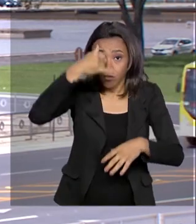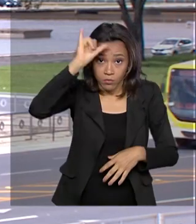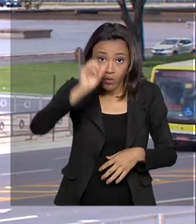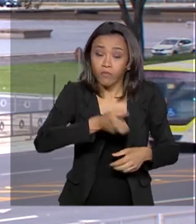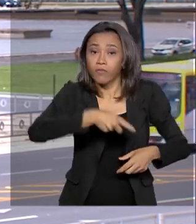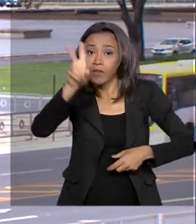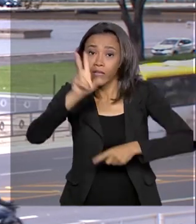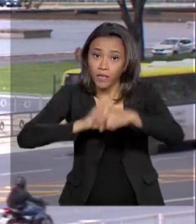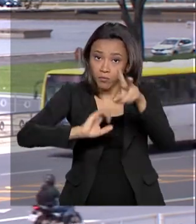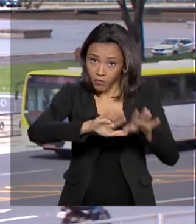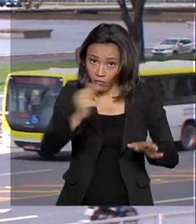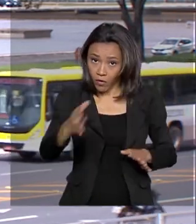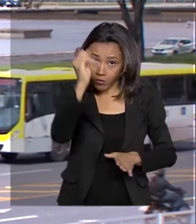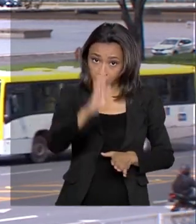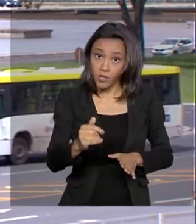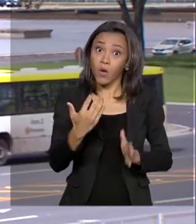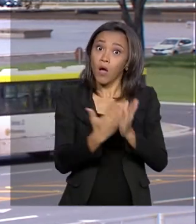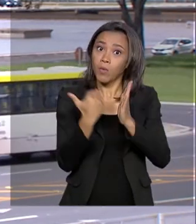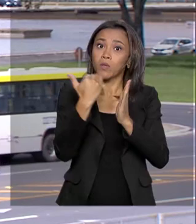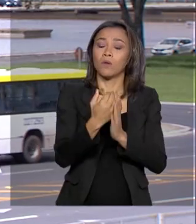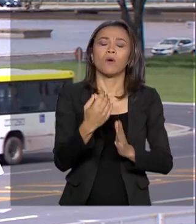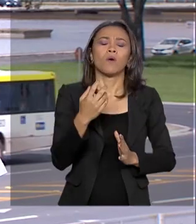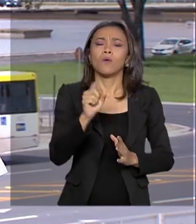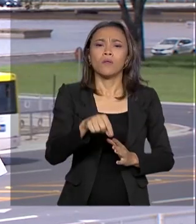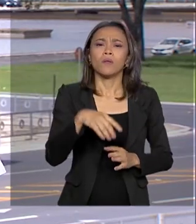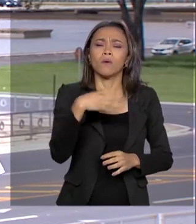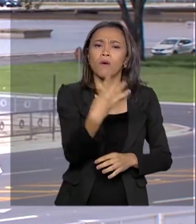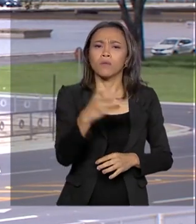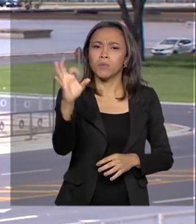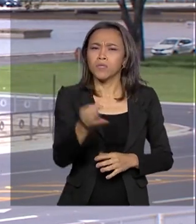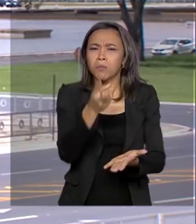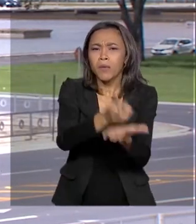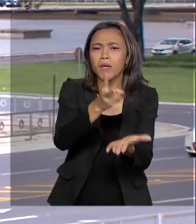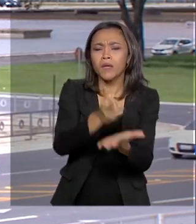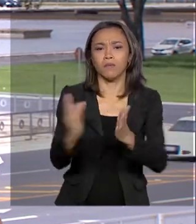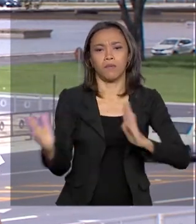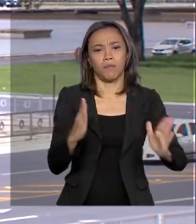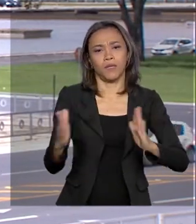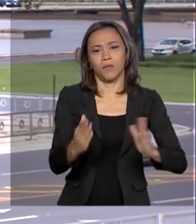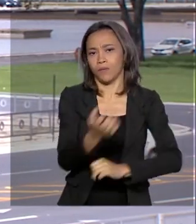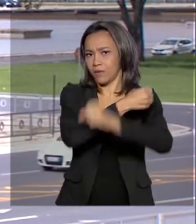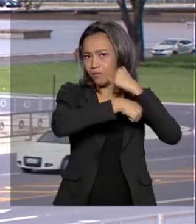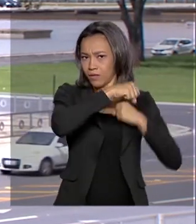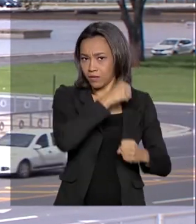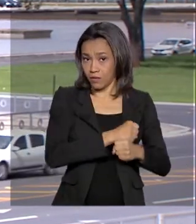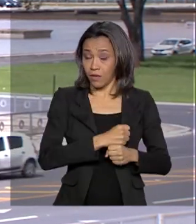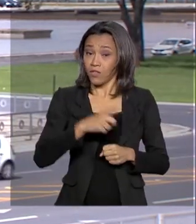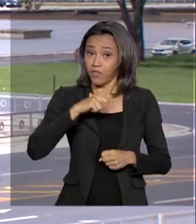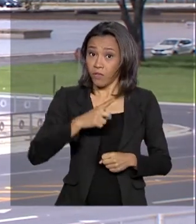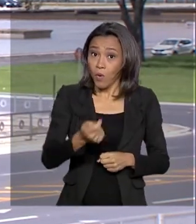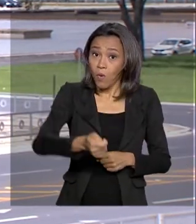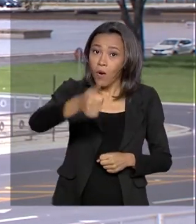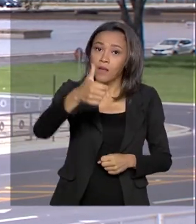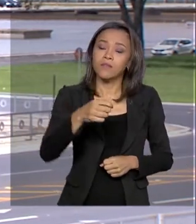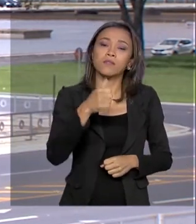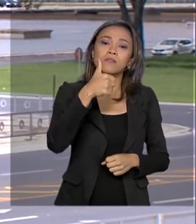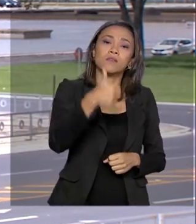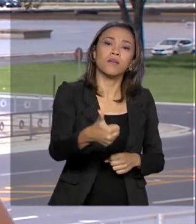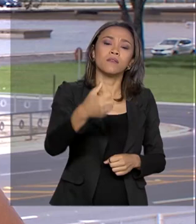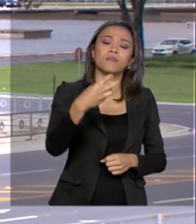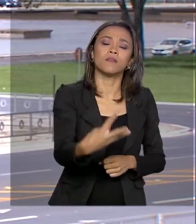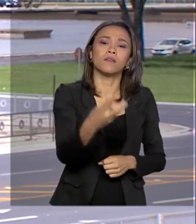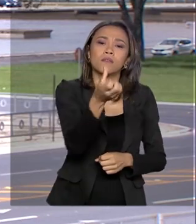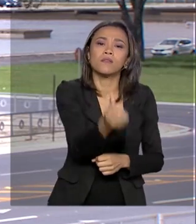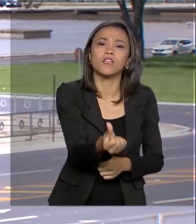quase 10% em janeiro desse ano em relação ao mesmo período de 2019. Nós tivemos quase 136 mil